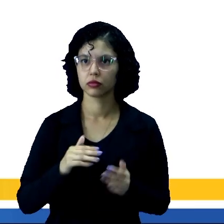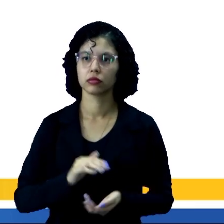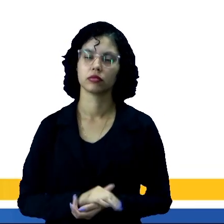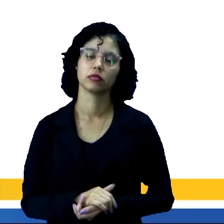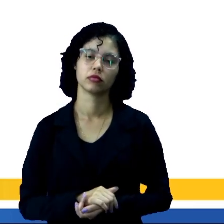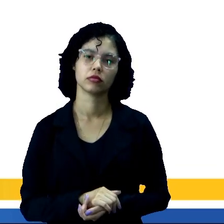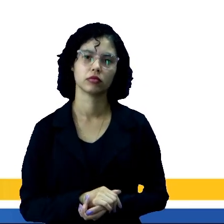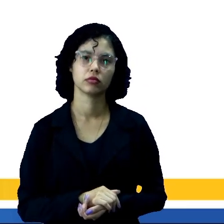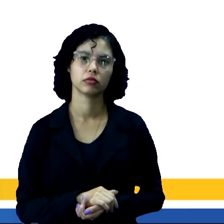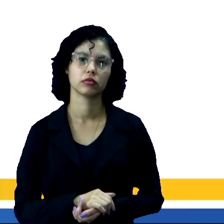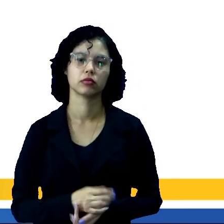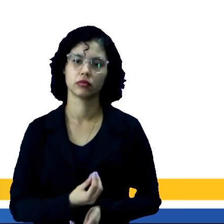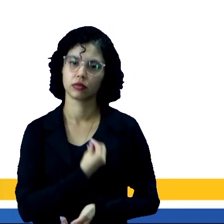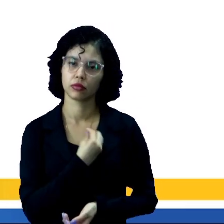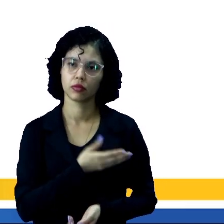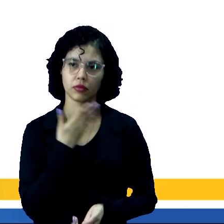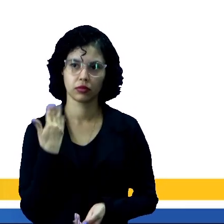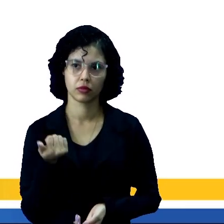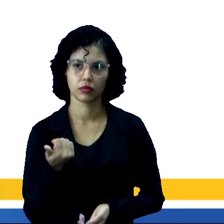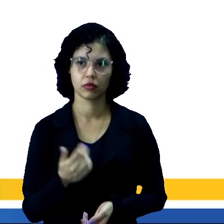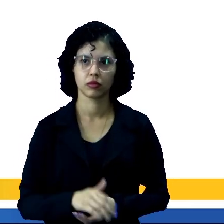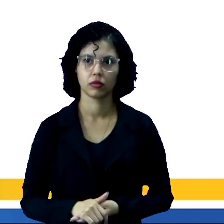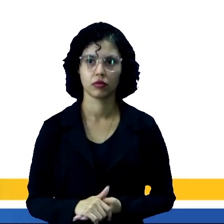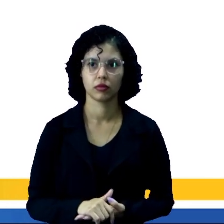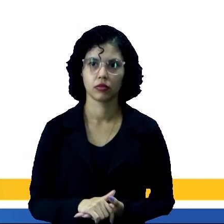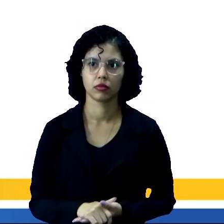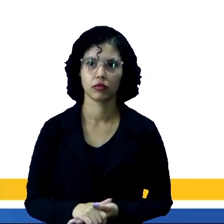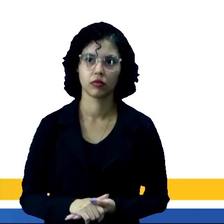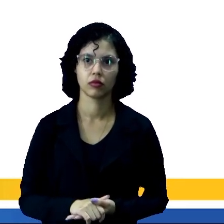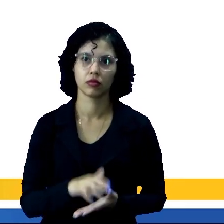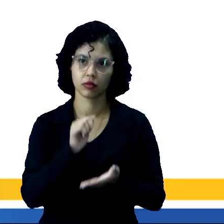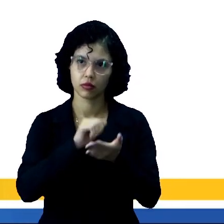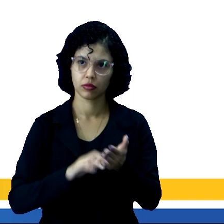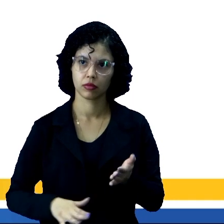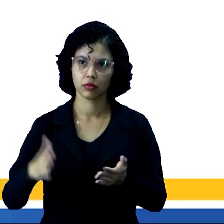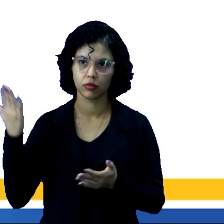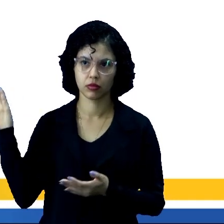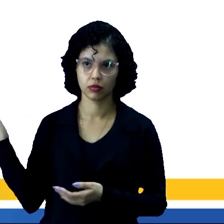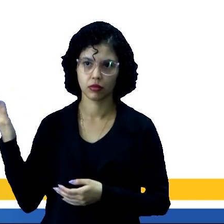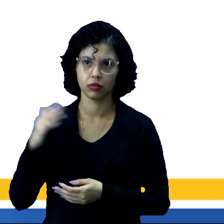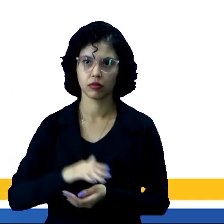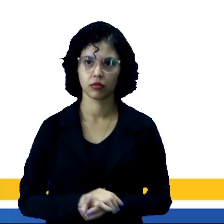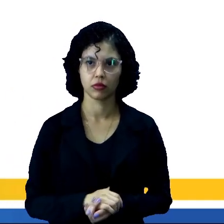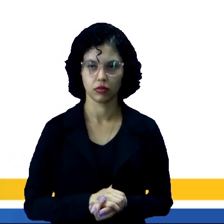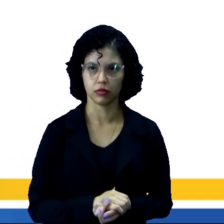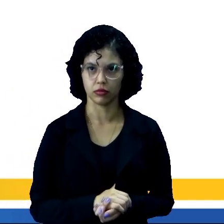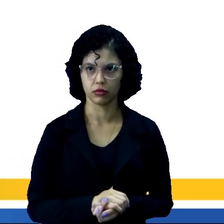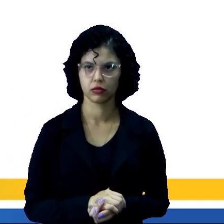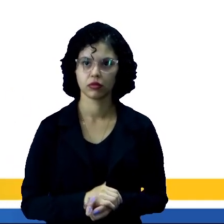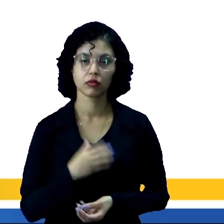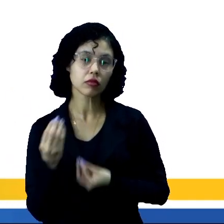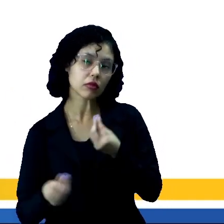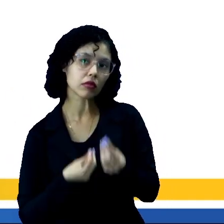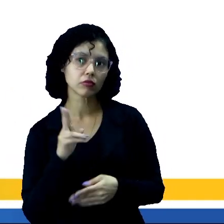também de viver conforme os seus costumes. Vamos então fazer o nosso exercício de hoje.